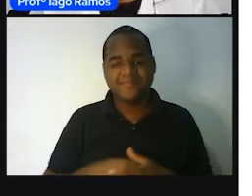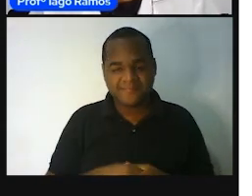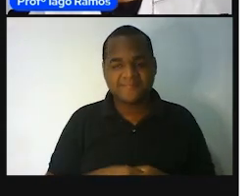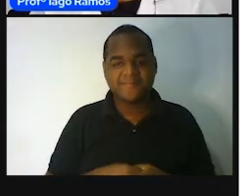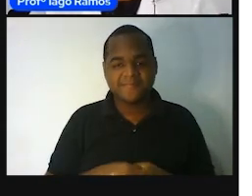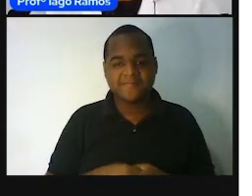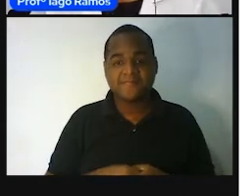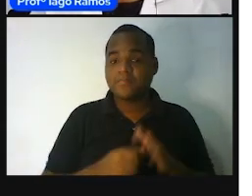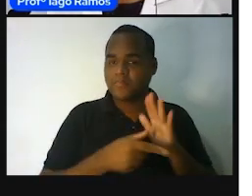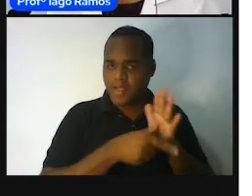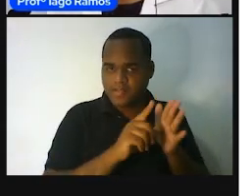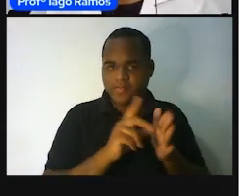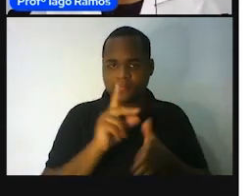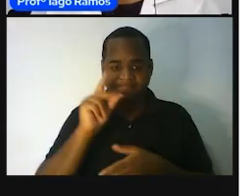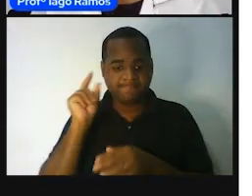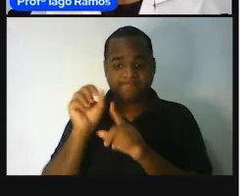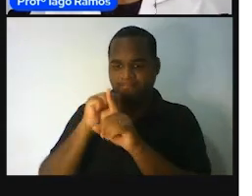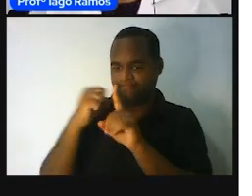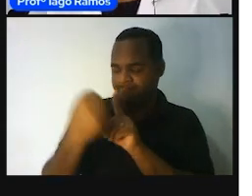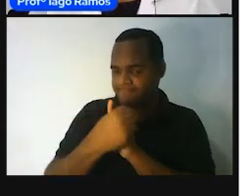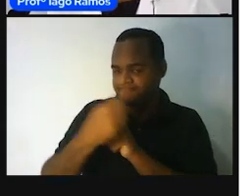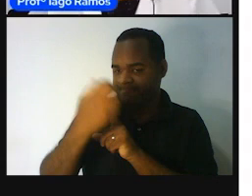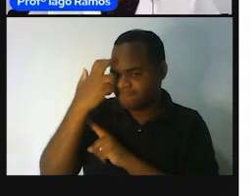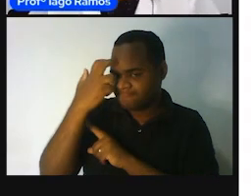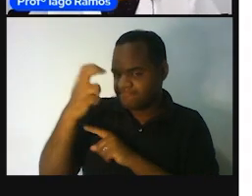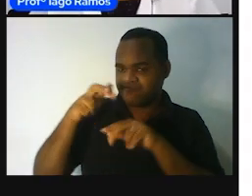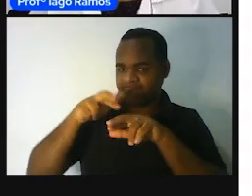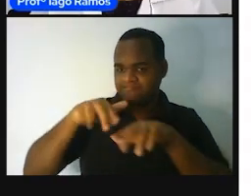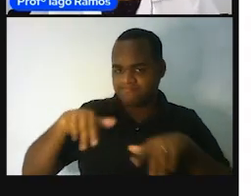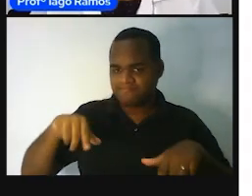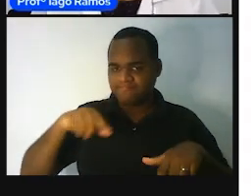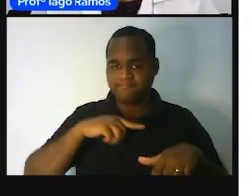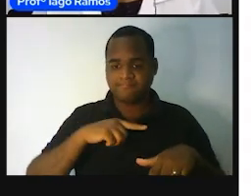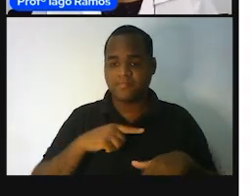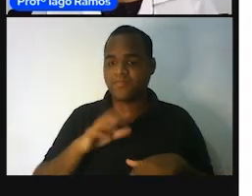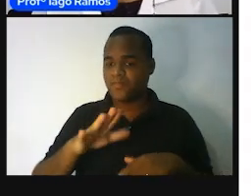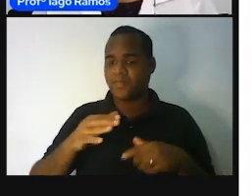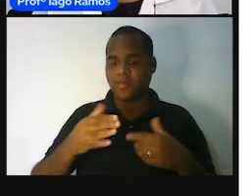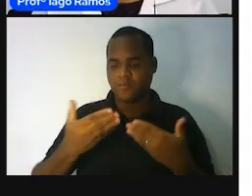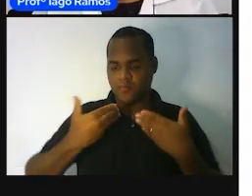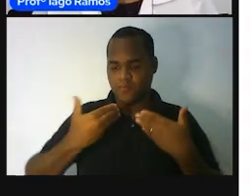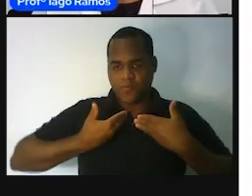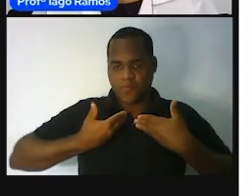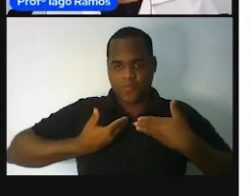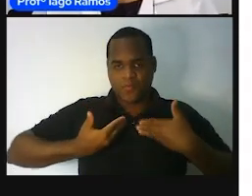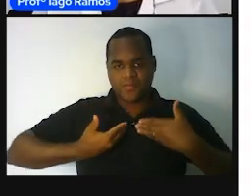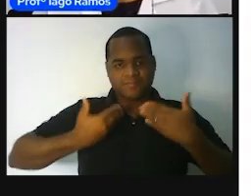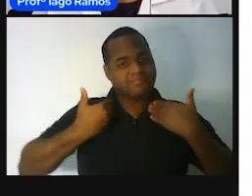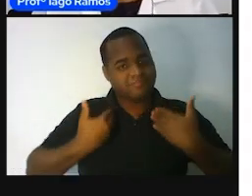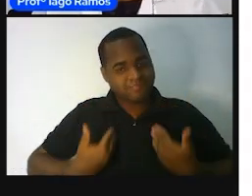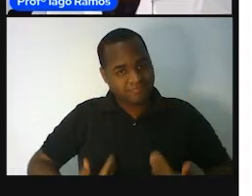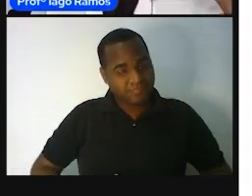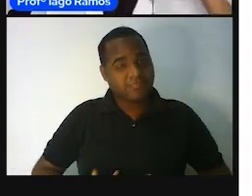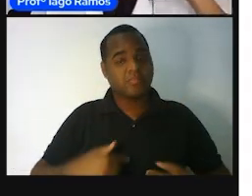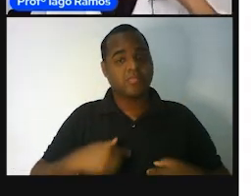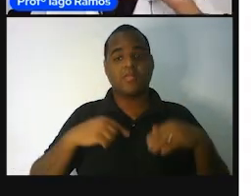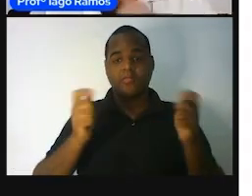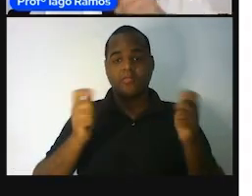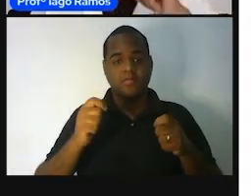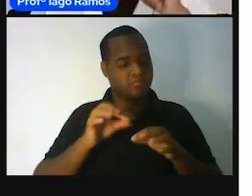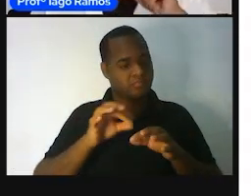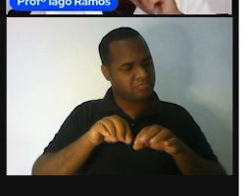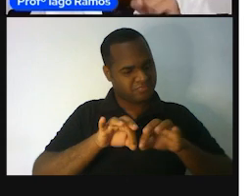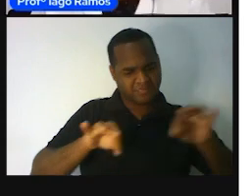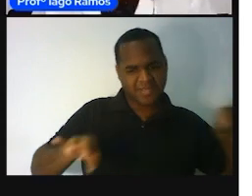o suporte e as suas organizações fazem um instrumento, suporte, para poder medir. É, professor? É. E